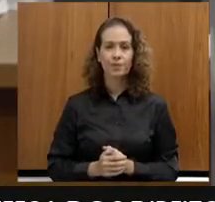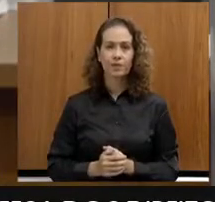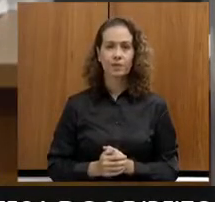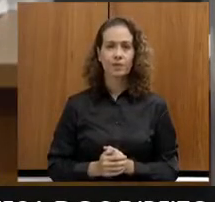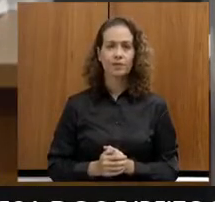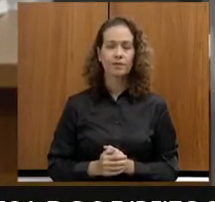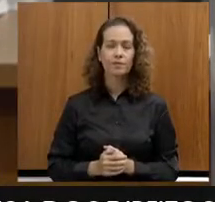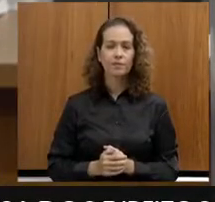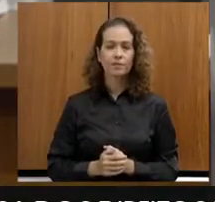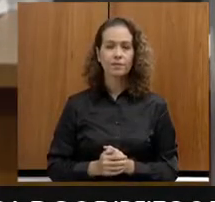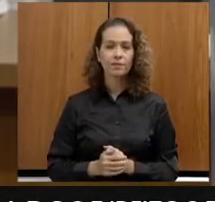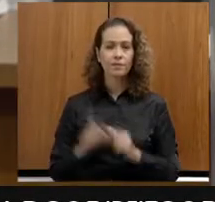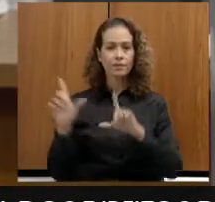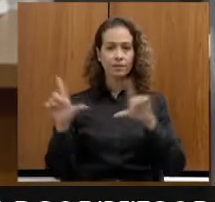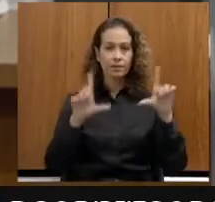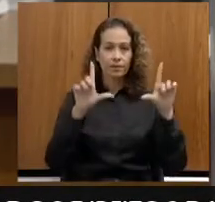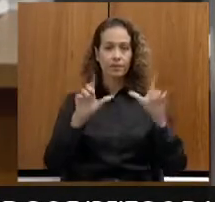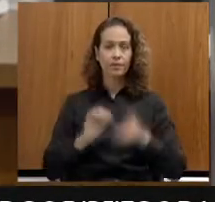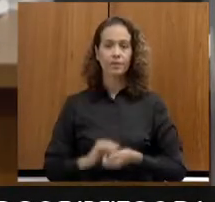Por favor.